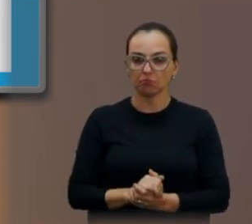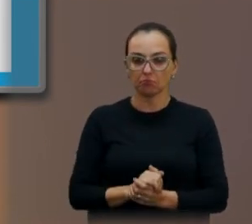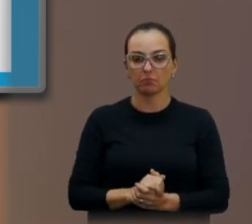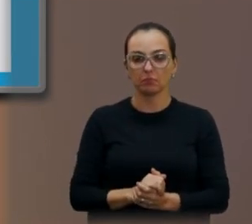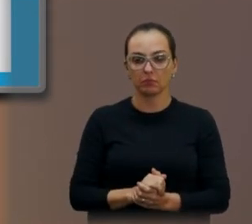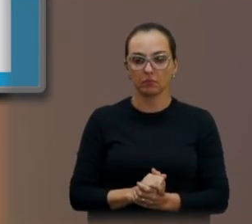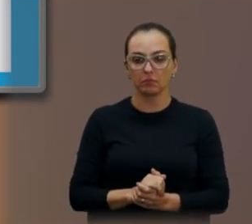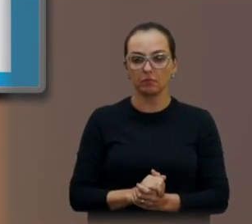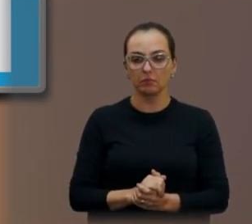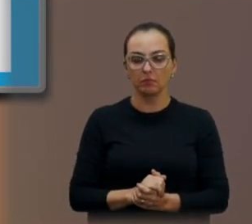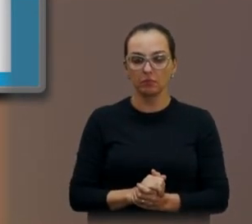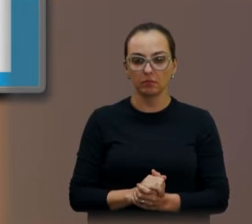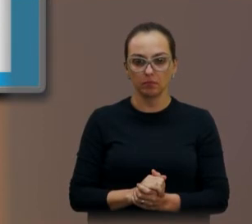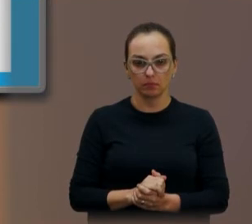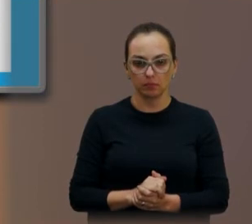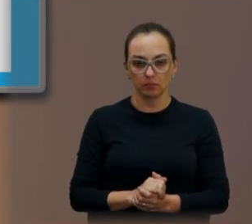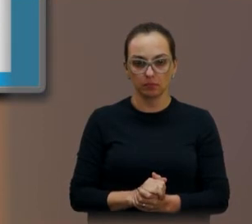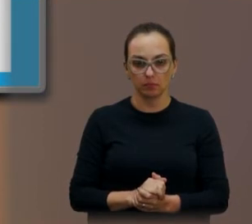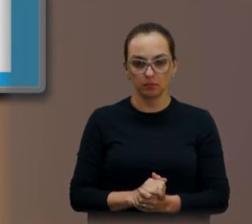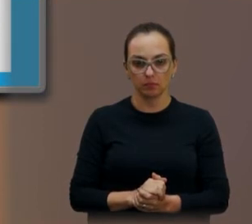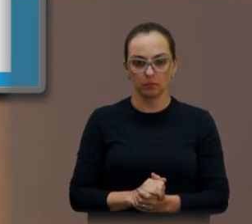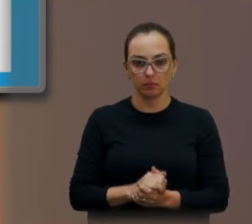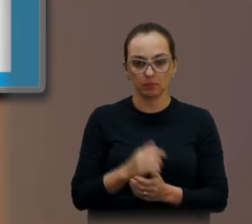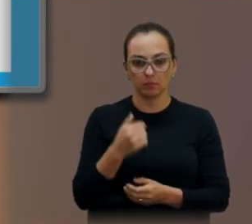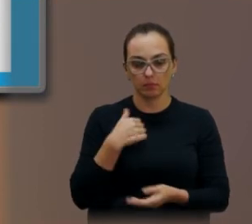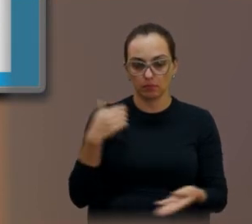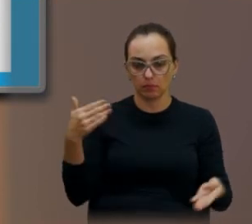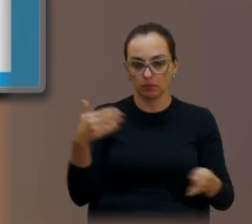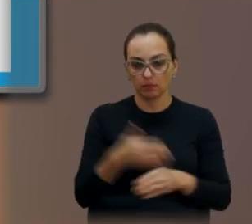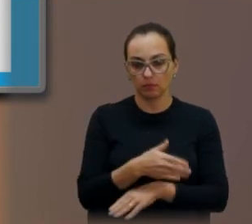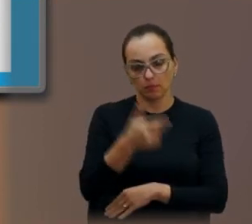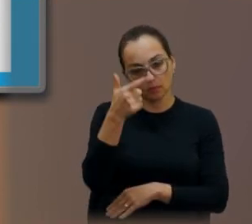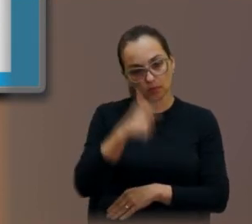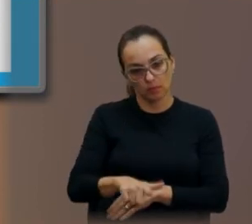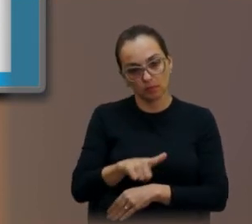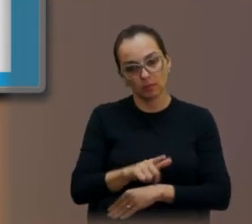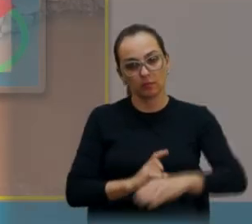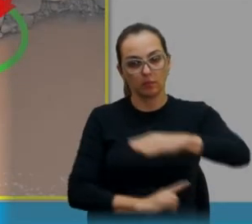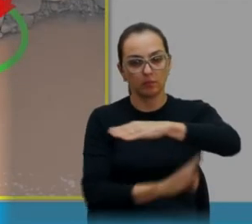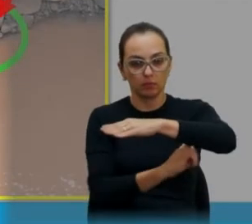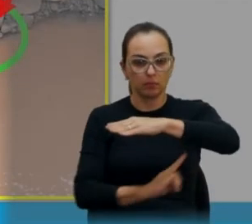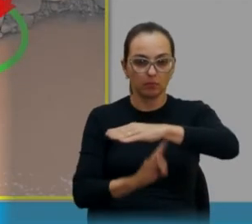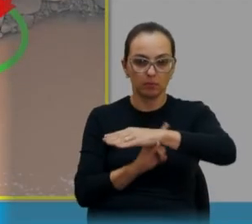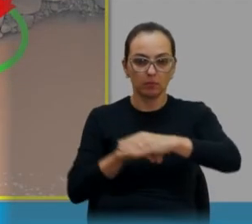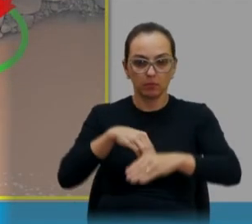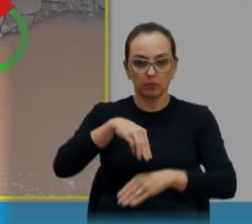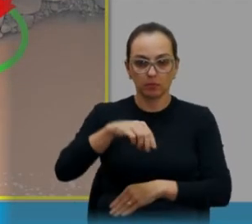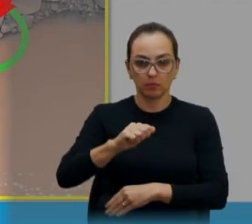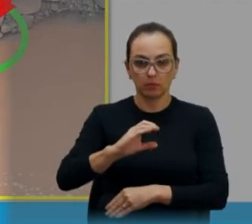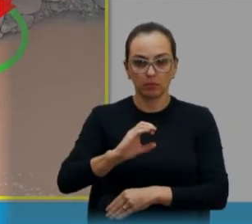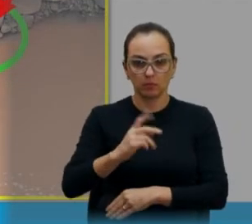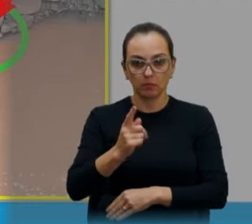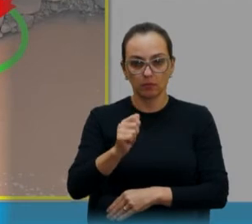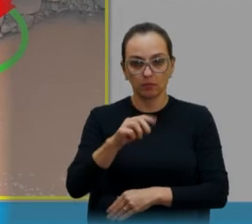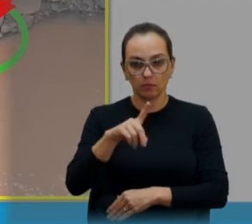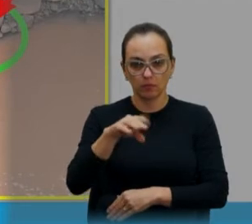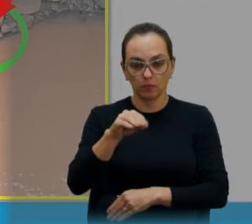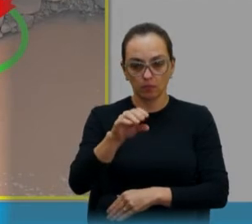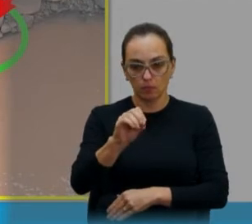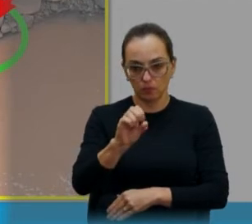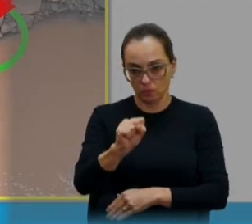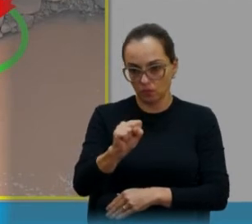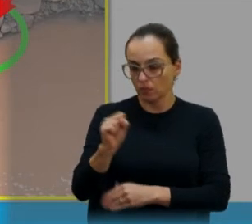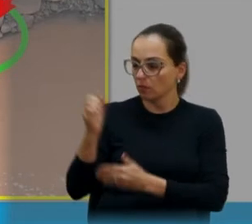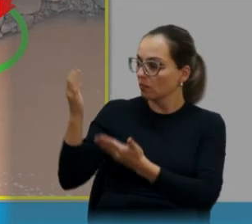Eu também estive novamente na Ponta dos Machados, vendo e